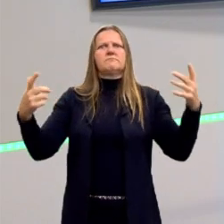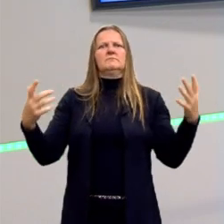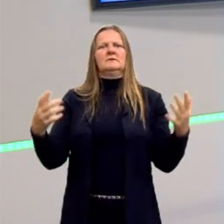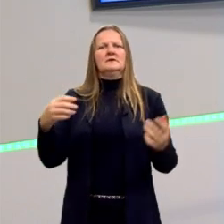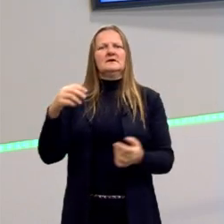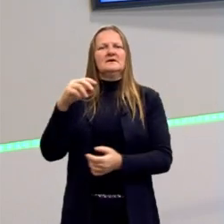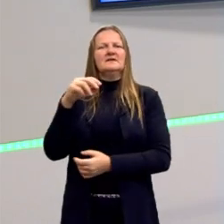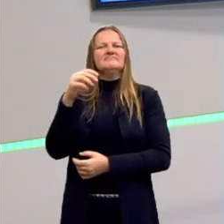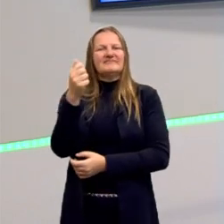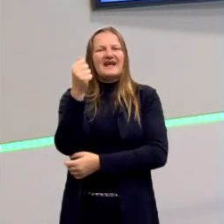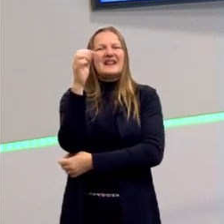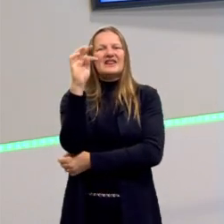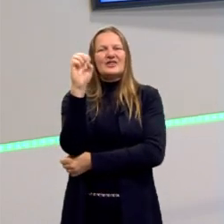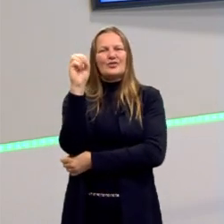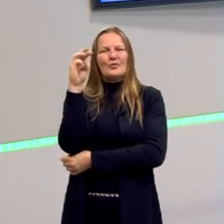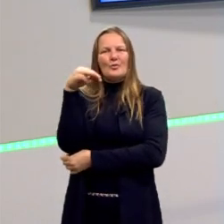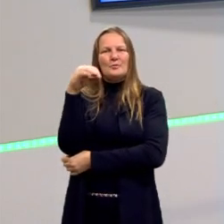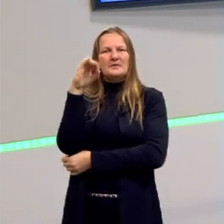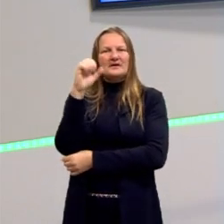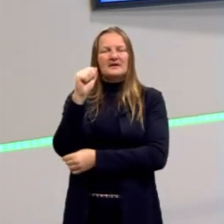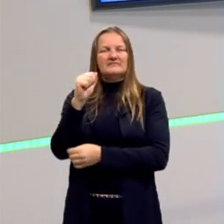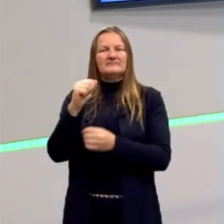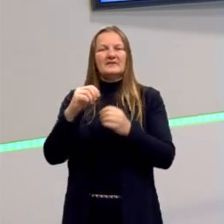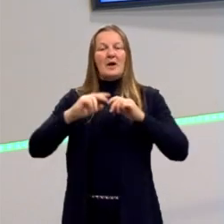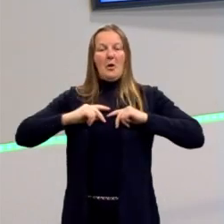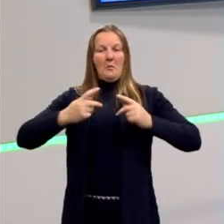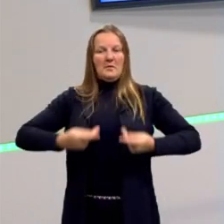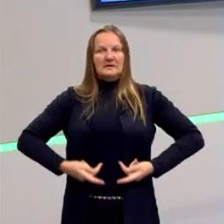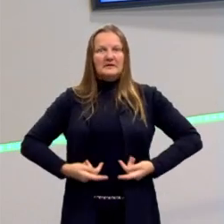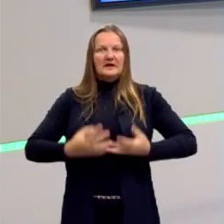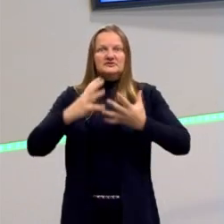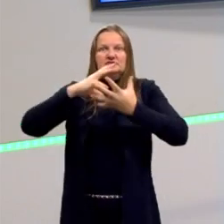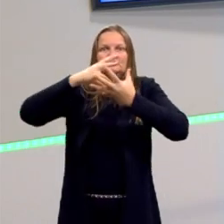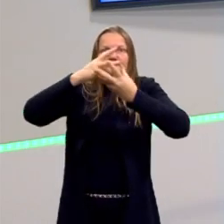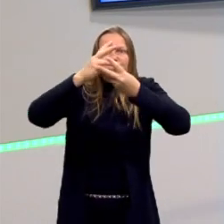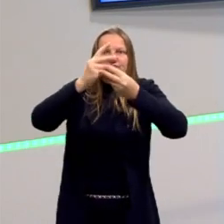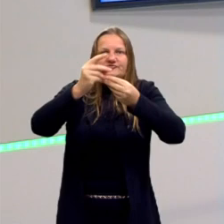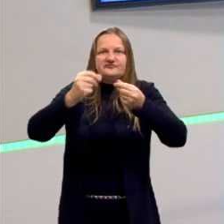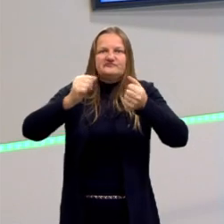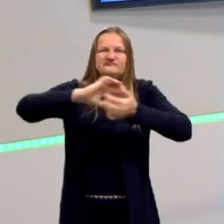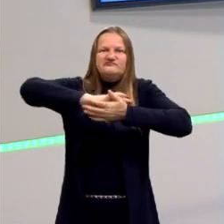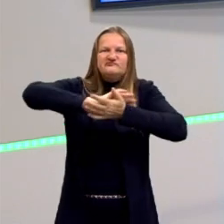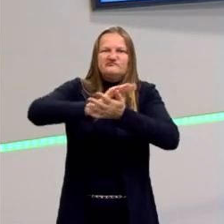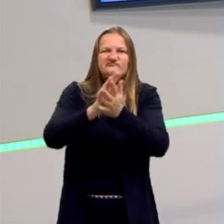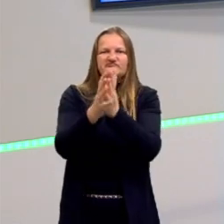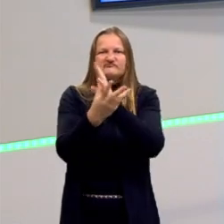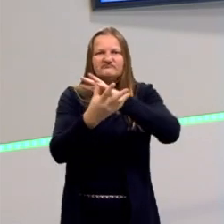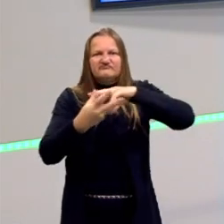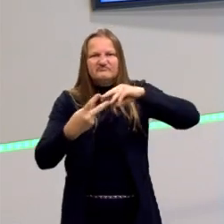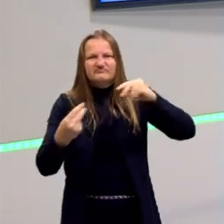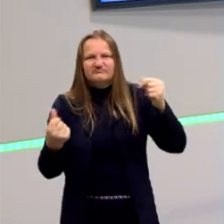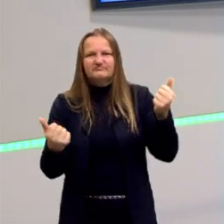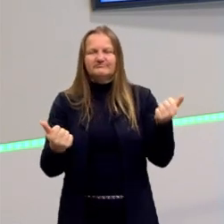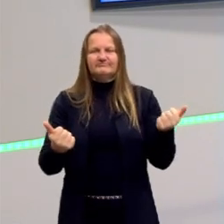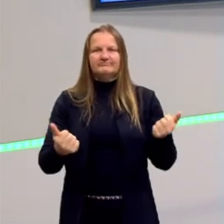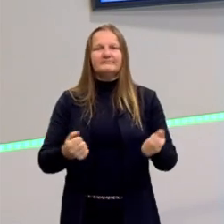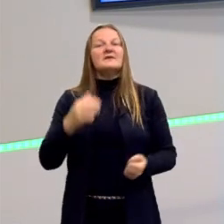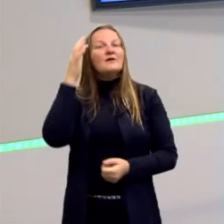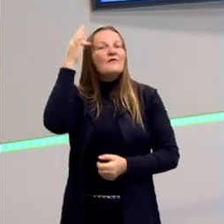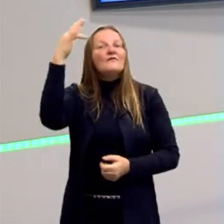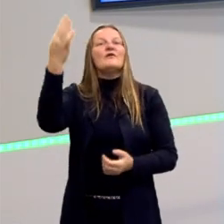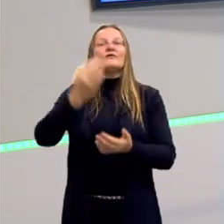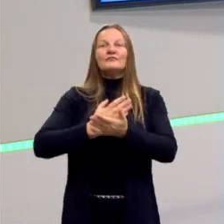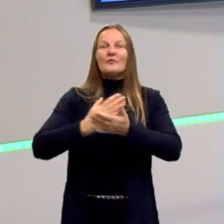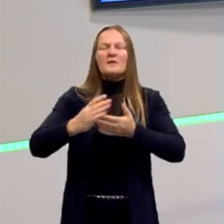humanidade iria se destruir. Então, era uma perspectiva muito negativa. Então, portanto, esses filósofos